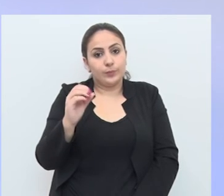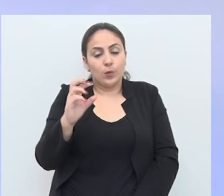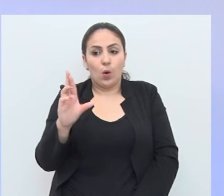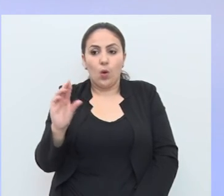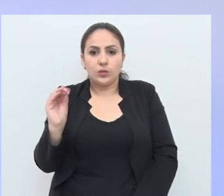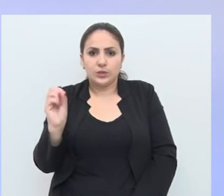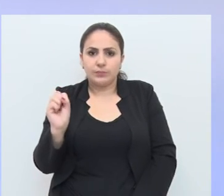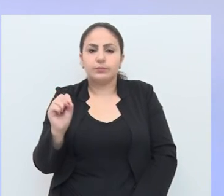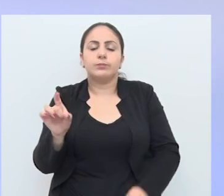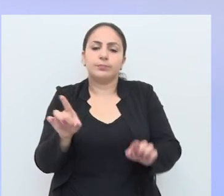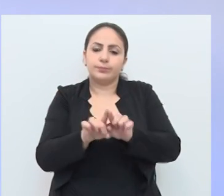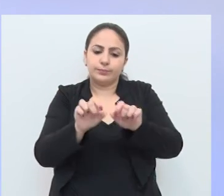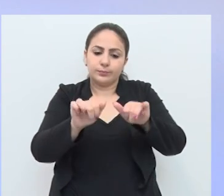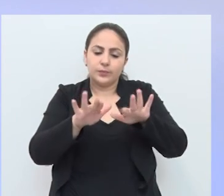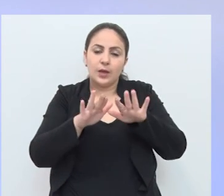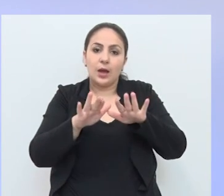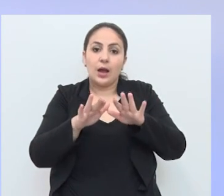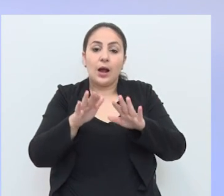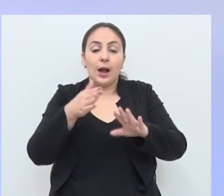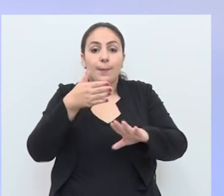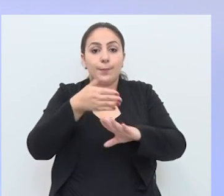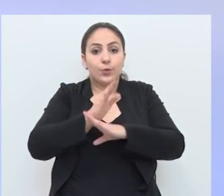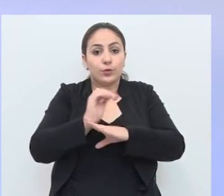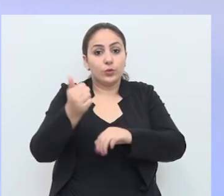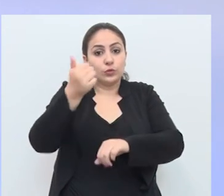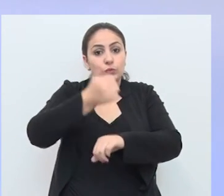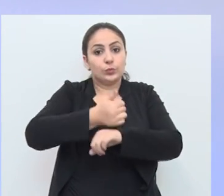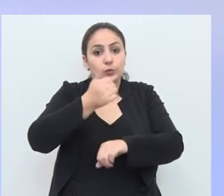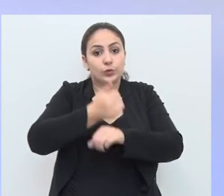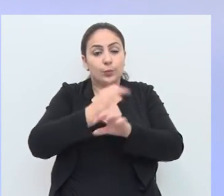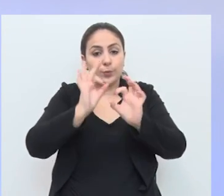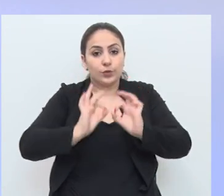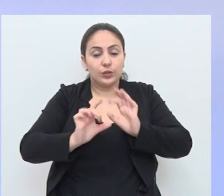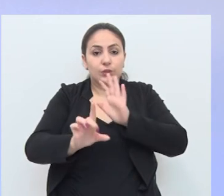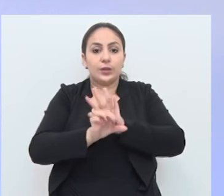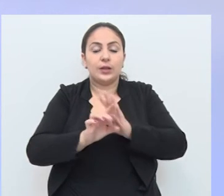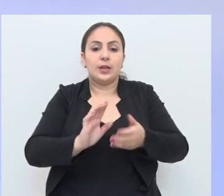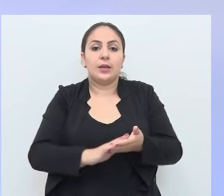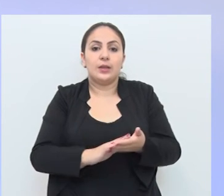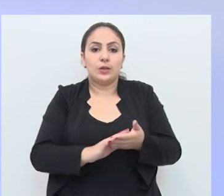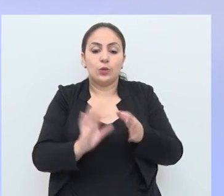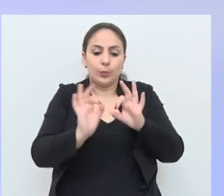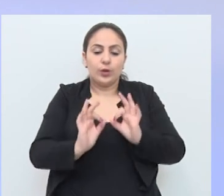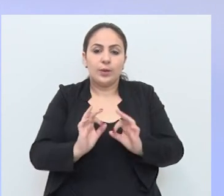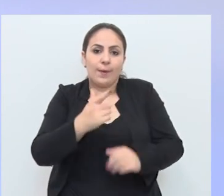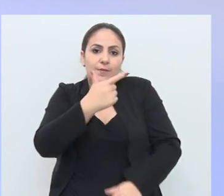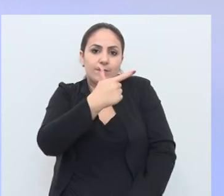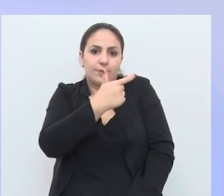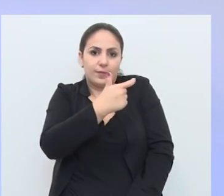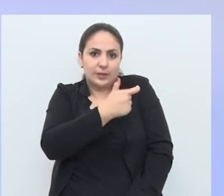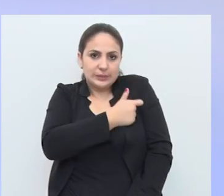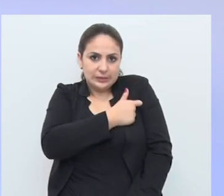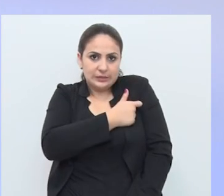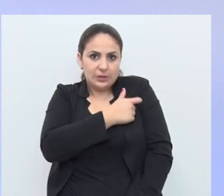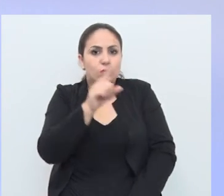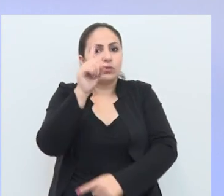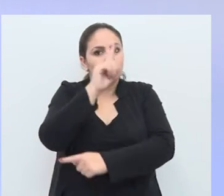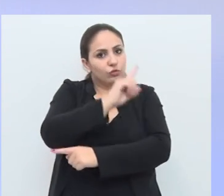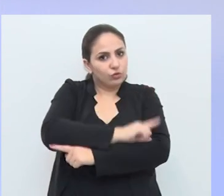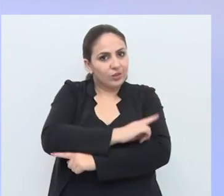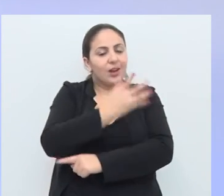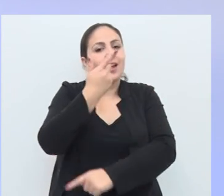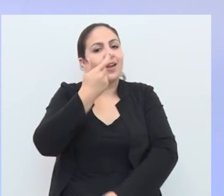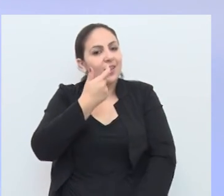O plenário também aprovou um substitutivo ao projeto de lei do programa Vacinação em Dia, Criança Sadia,